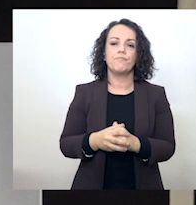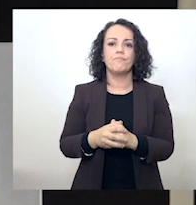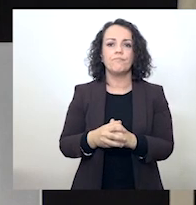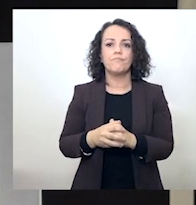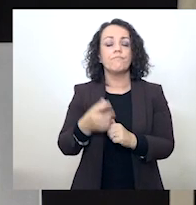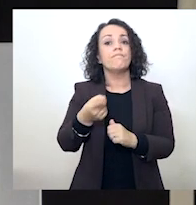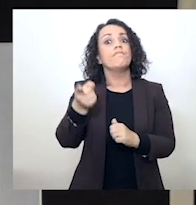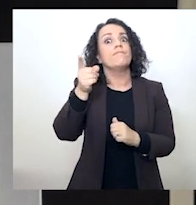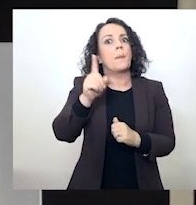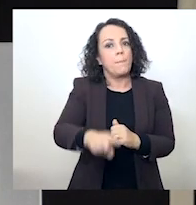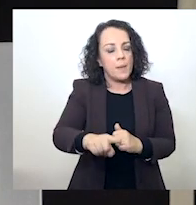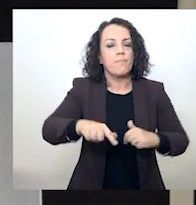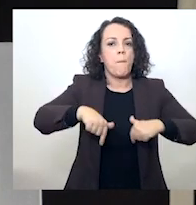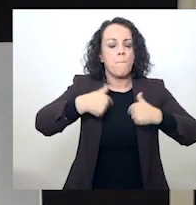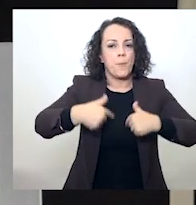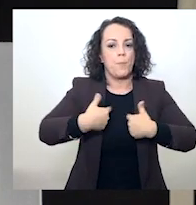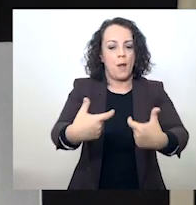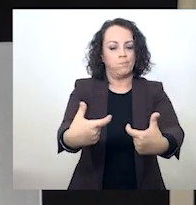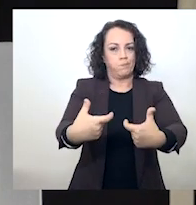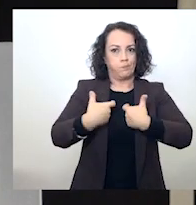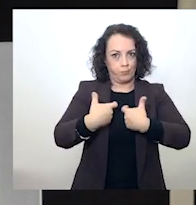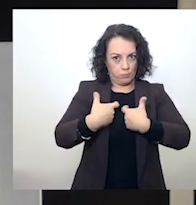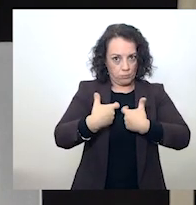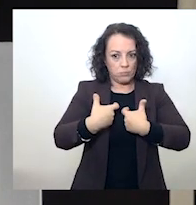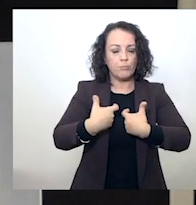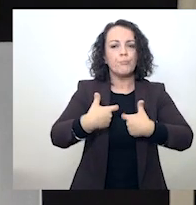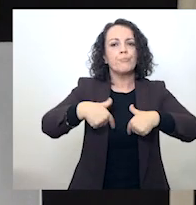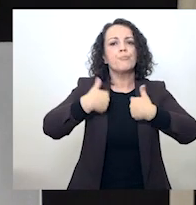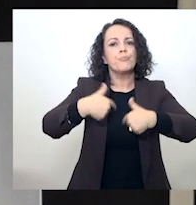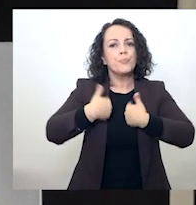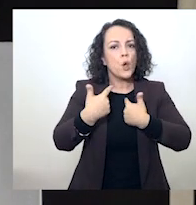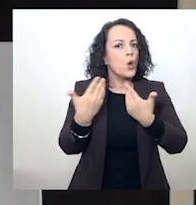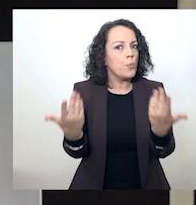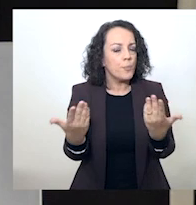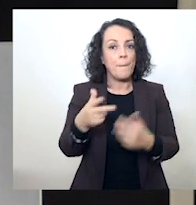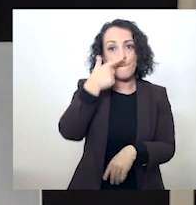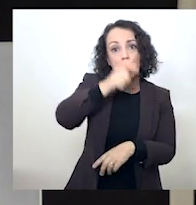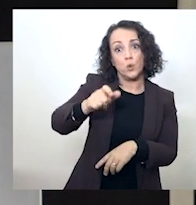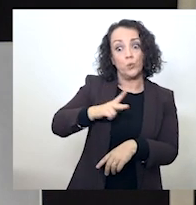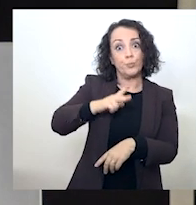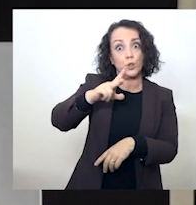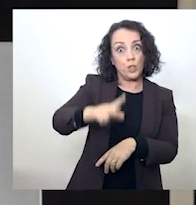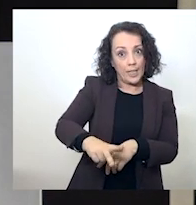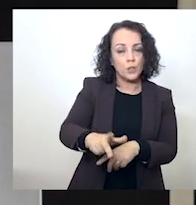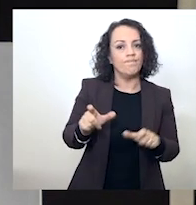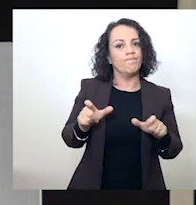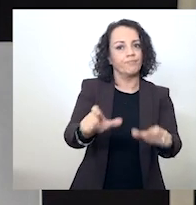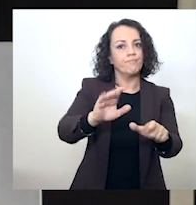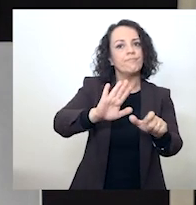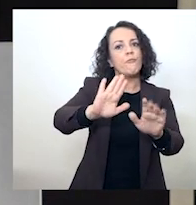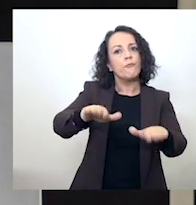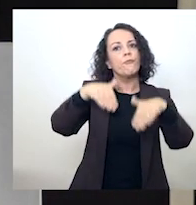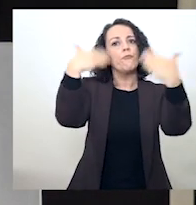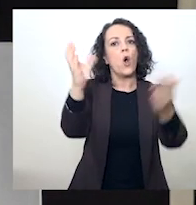como que autoconfinamento, a limitação da deslocação de nacionais para fora do território do